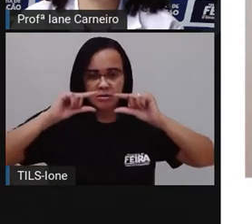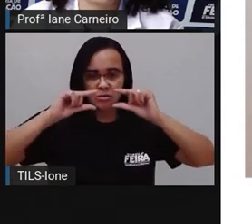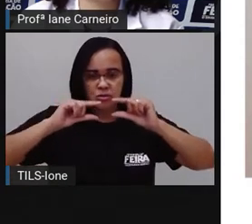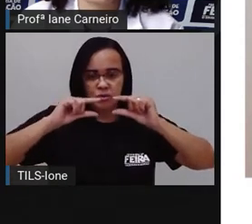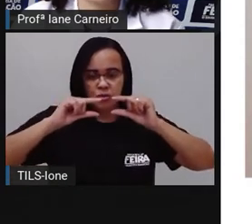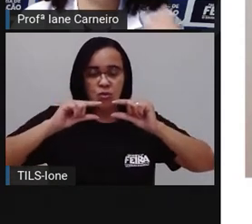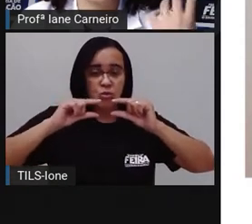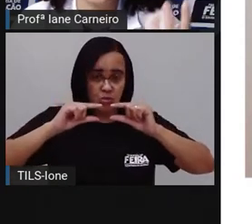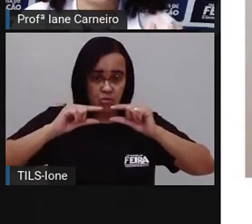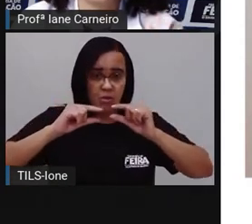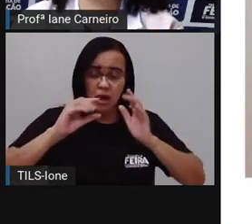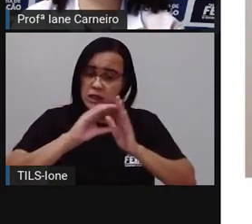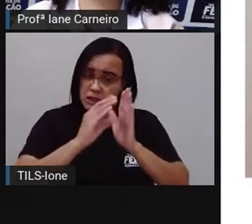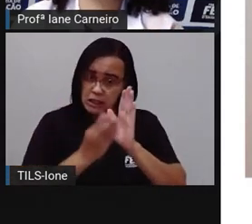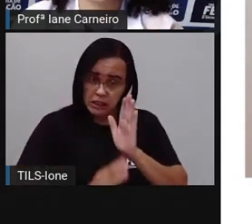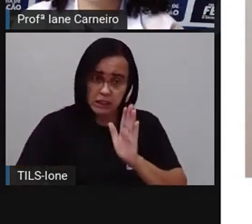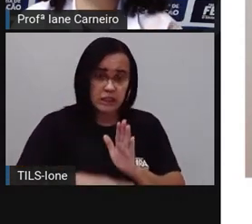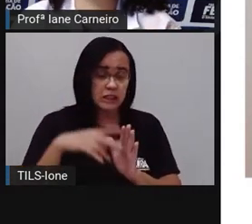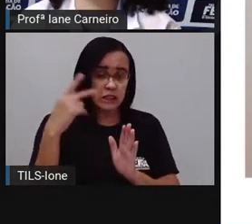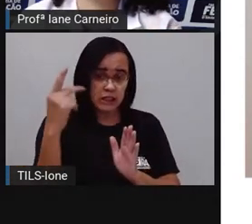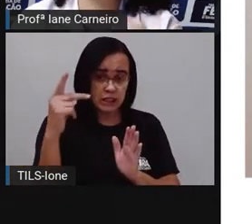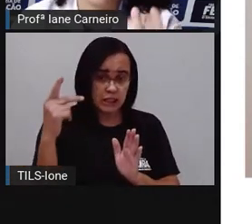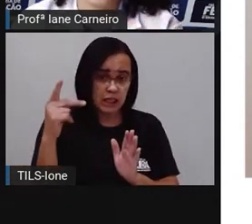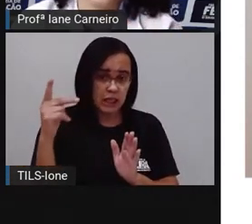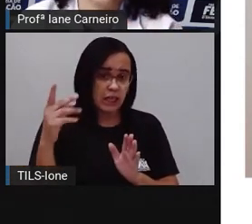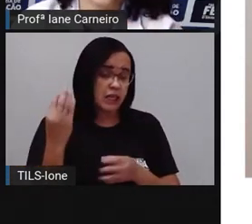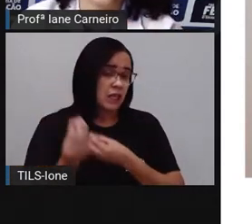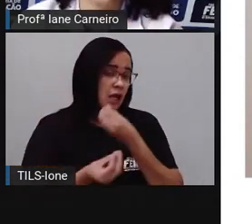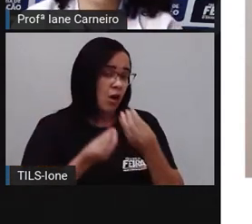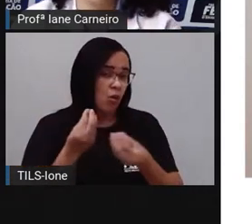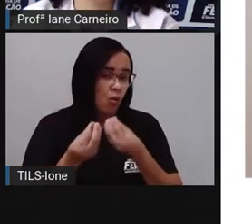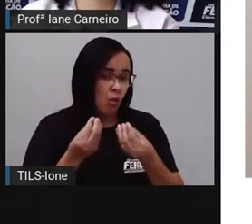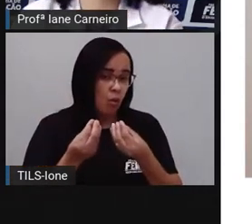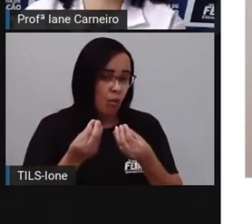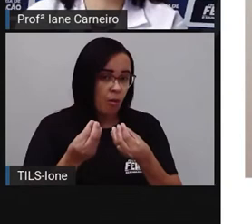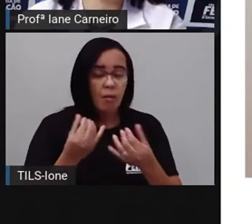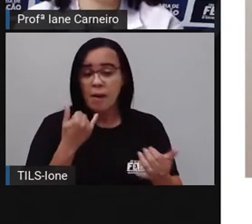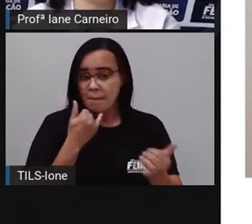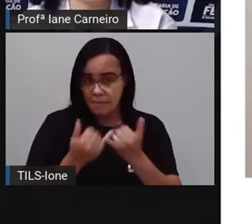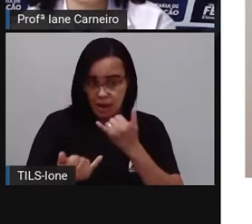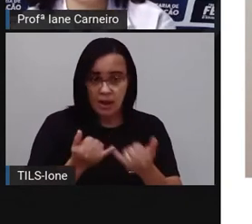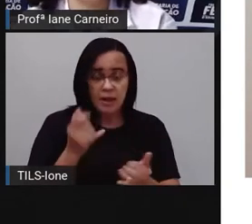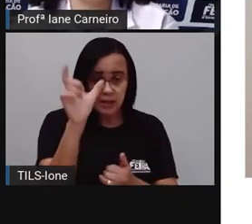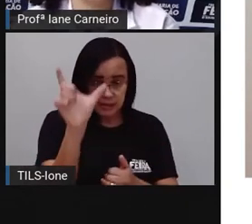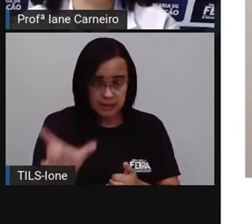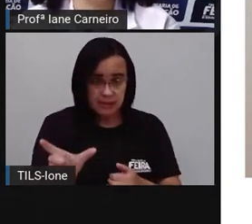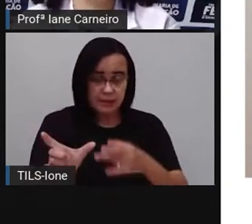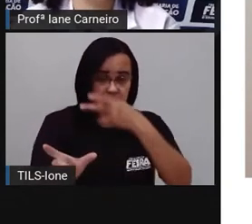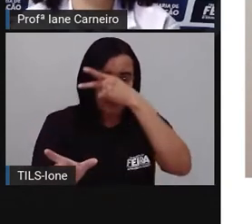Então, as características de Thaís Araújo, ó, se parecem com as suas ou são diferentes?